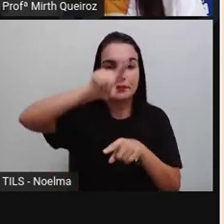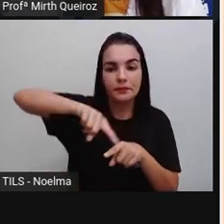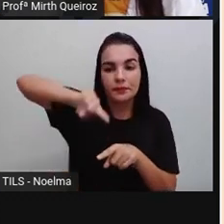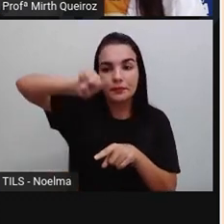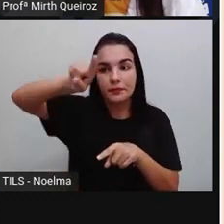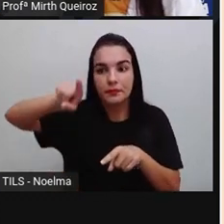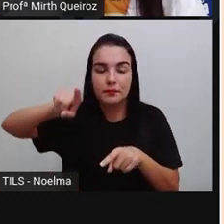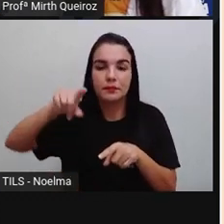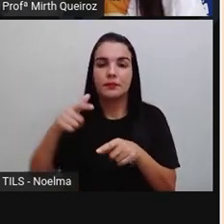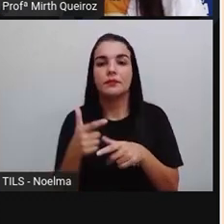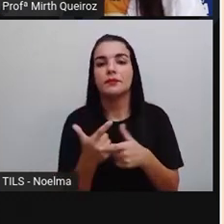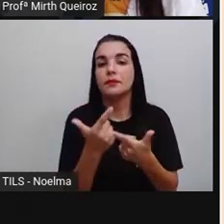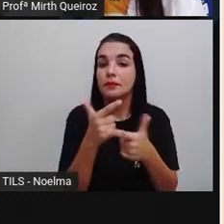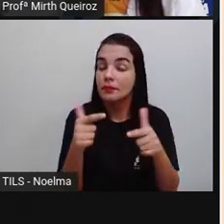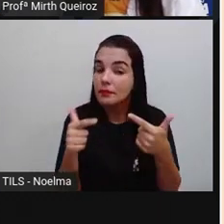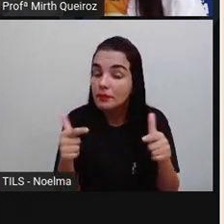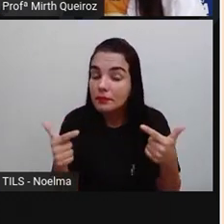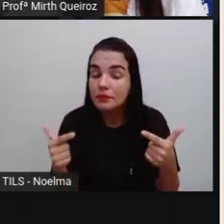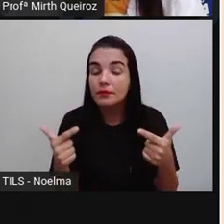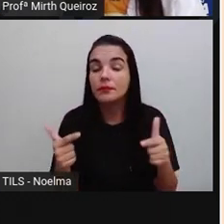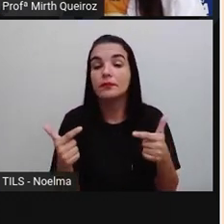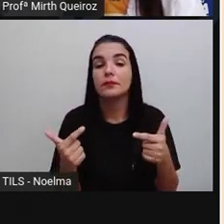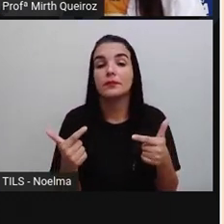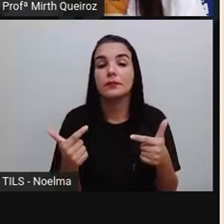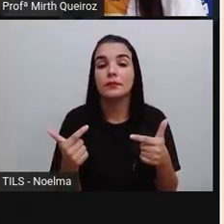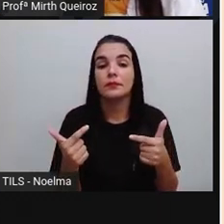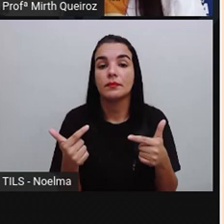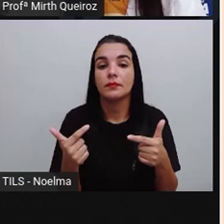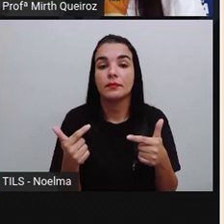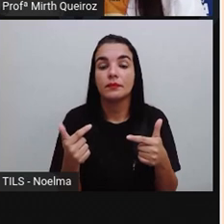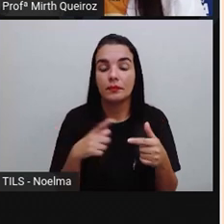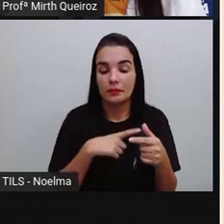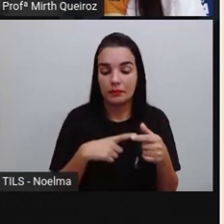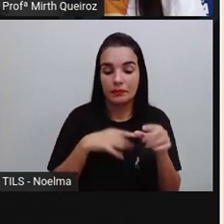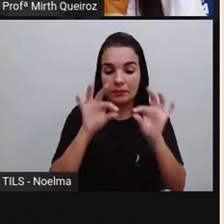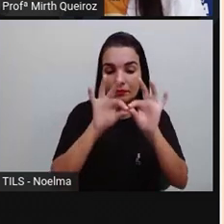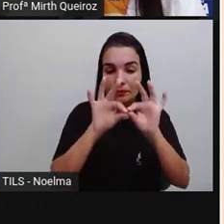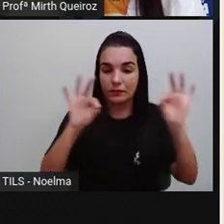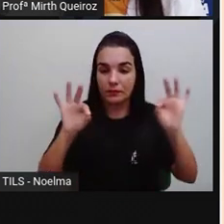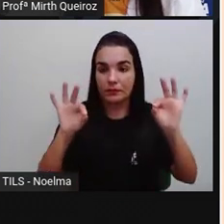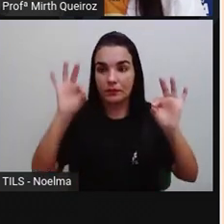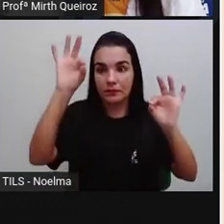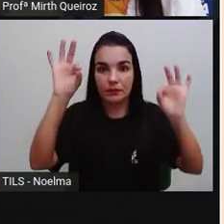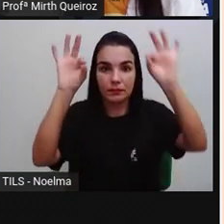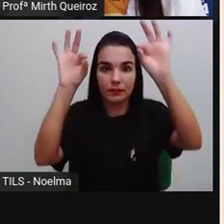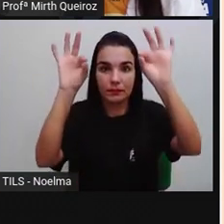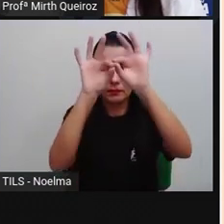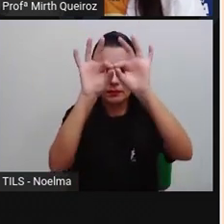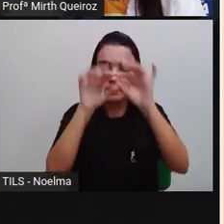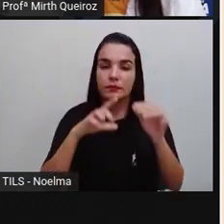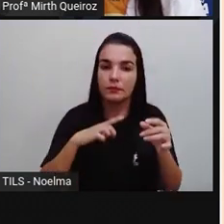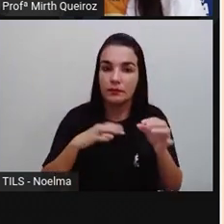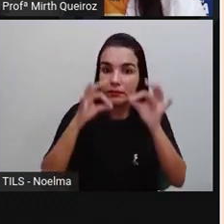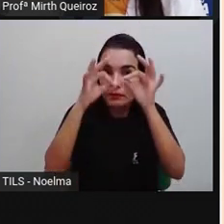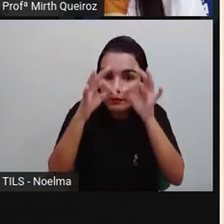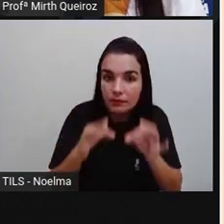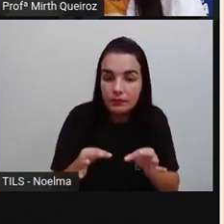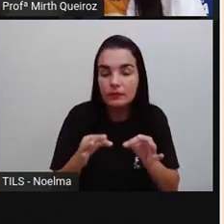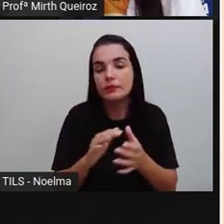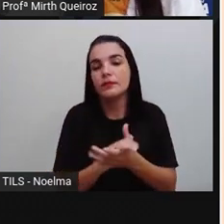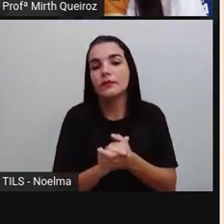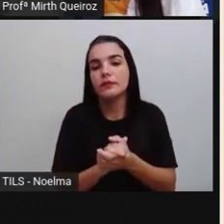nesse caso, uma figura simples, já que apresenta um encontro de duas, semirretas em cada um dos seus pontos aqui,